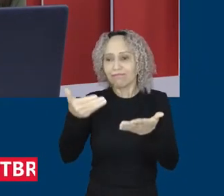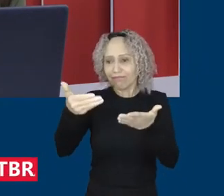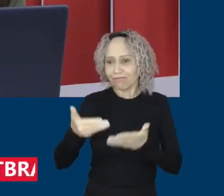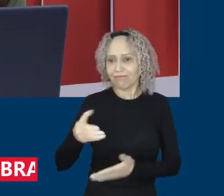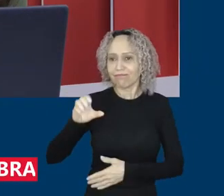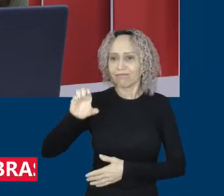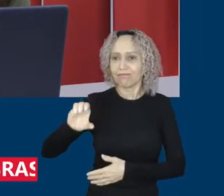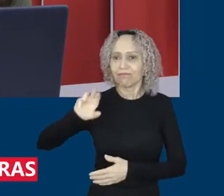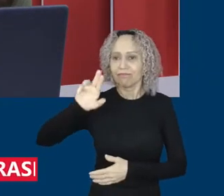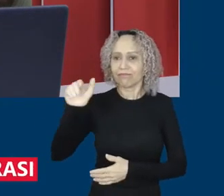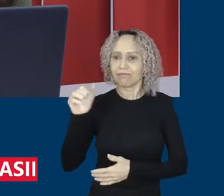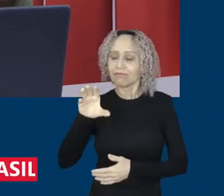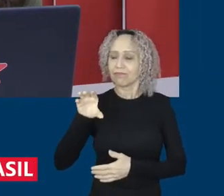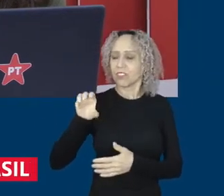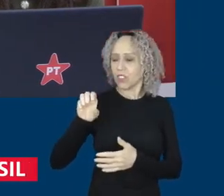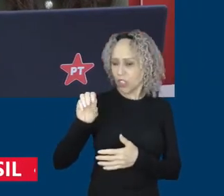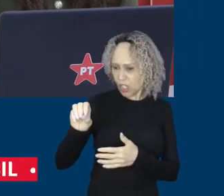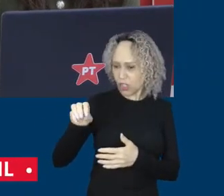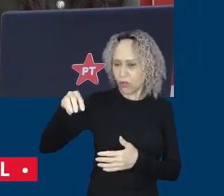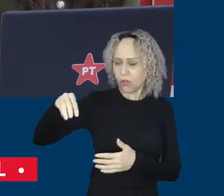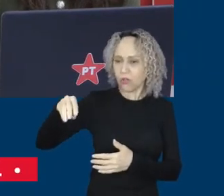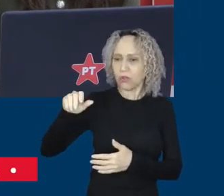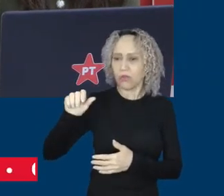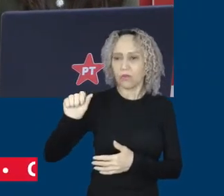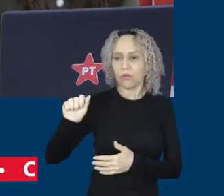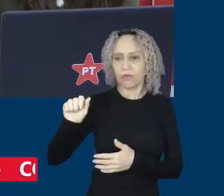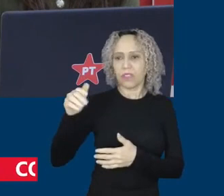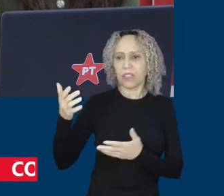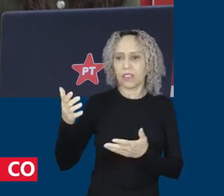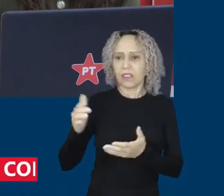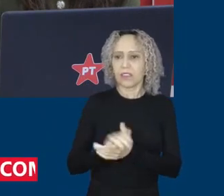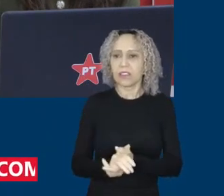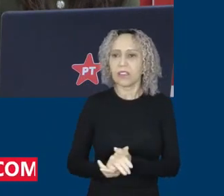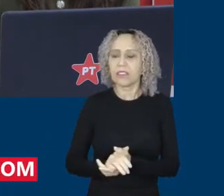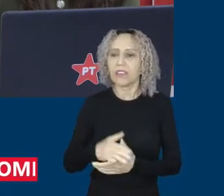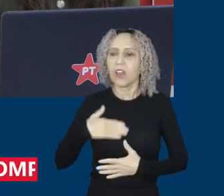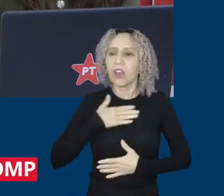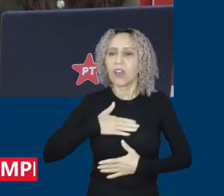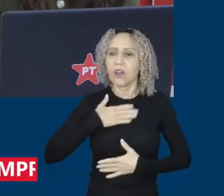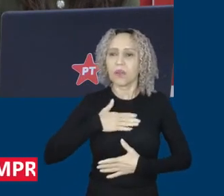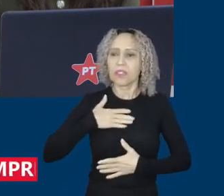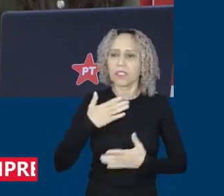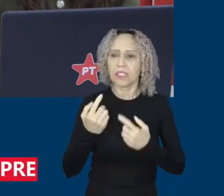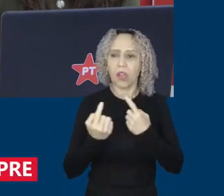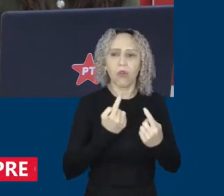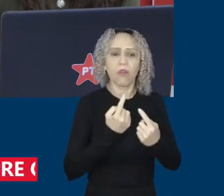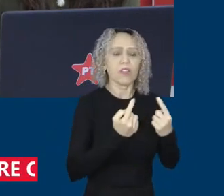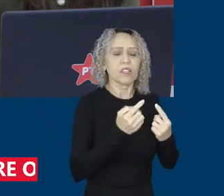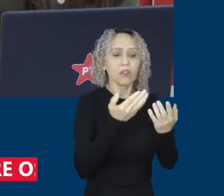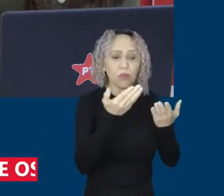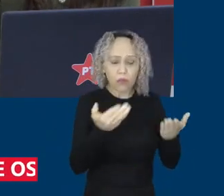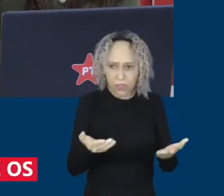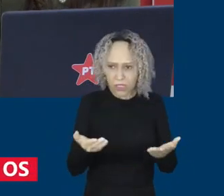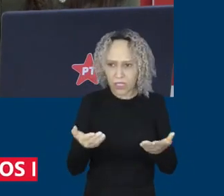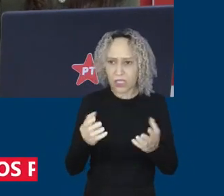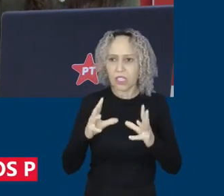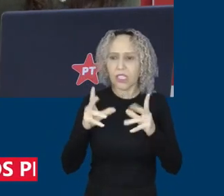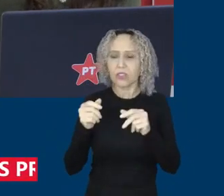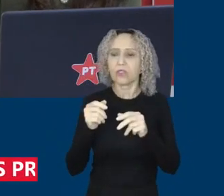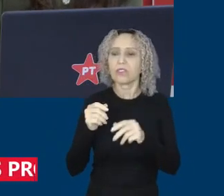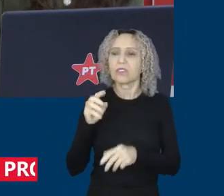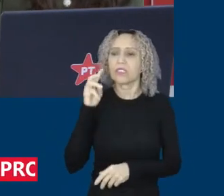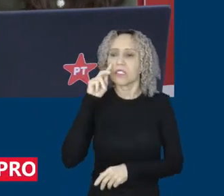Brasil. Bom dia. É um prazer estar falando com você e com todos aí que estão assistindo a TV PT. É um prazer estar aqui.